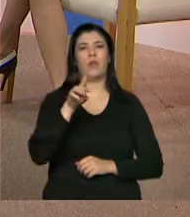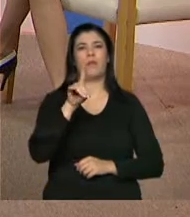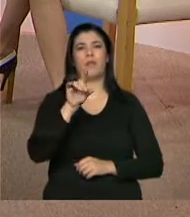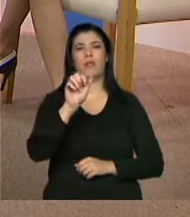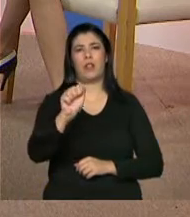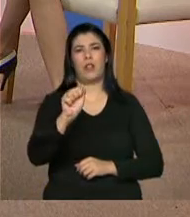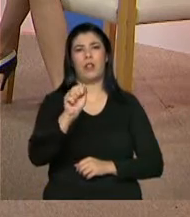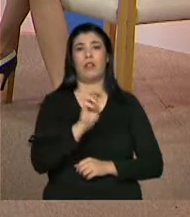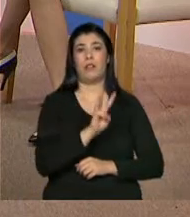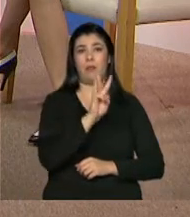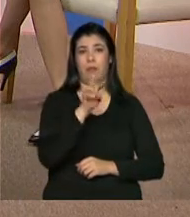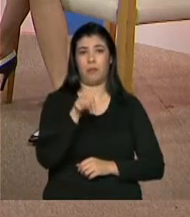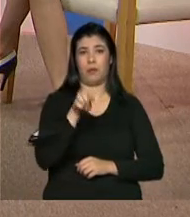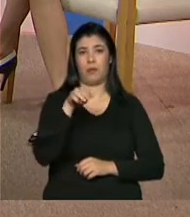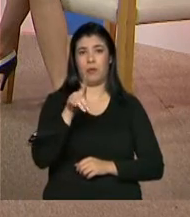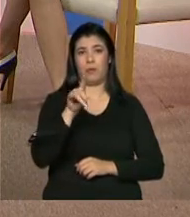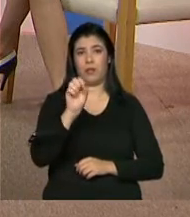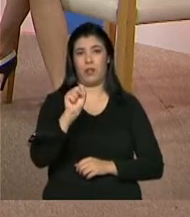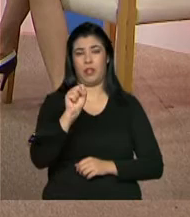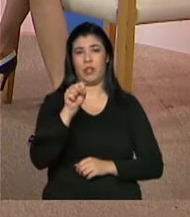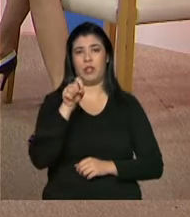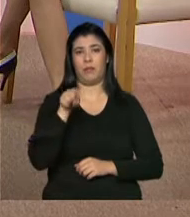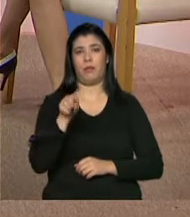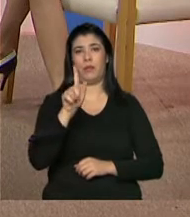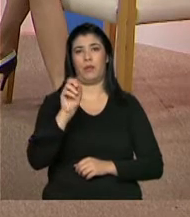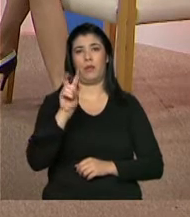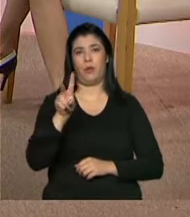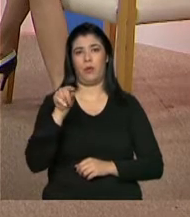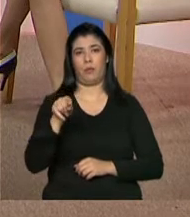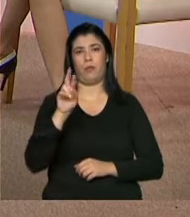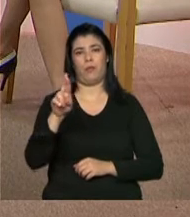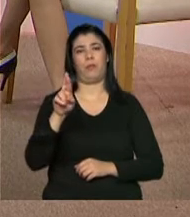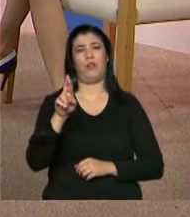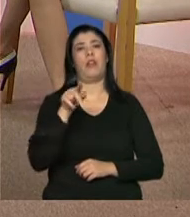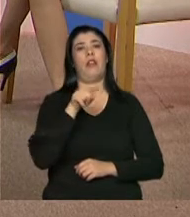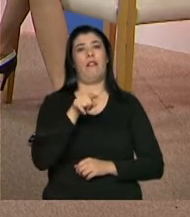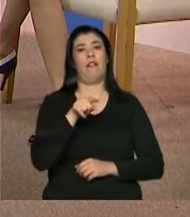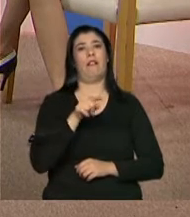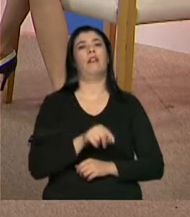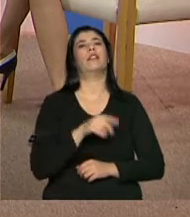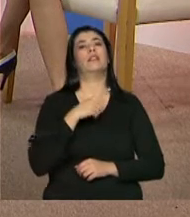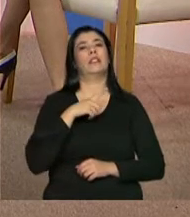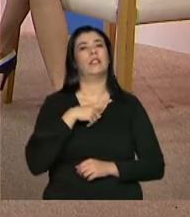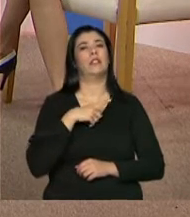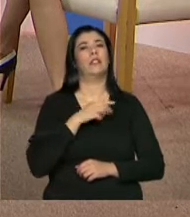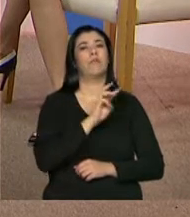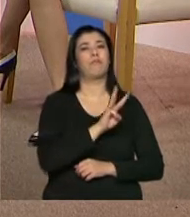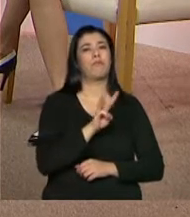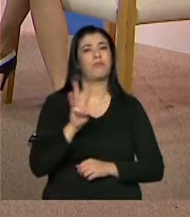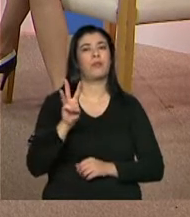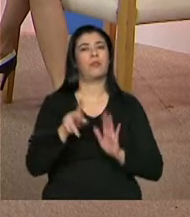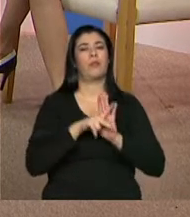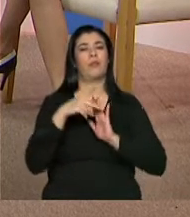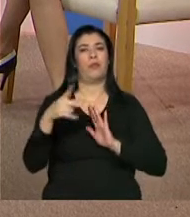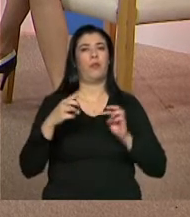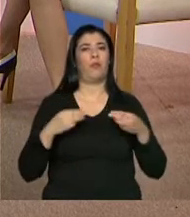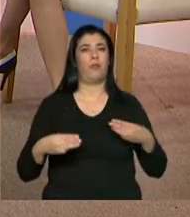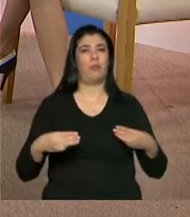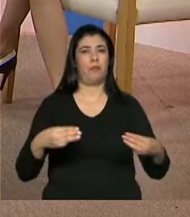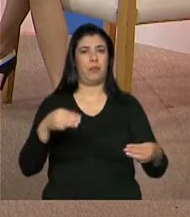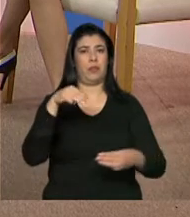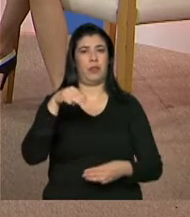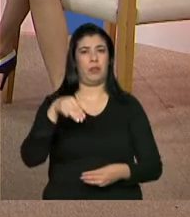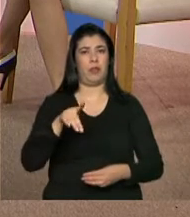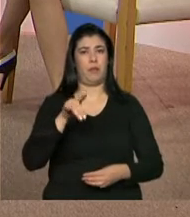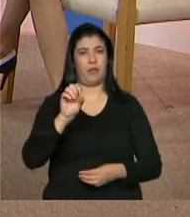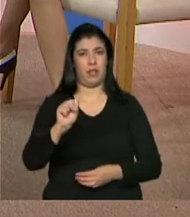.mds.gov.br. É o site do nosso ministério, mas é um site feito para o cidadão. Ele é diferenciado